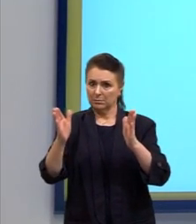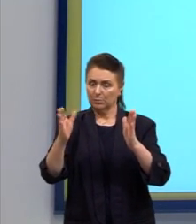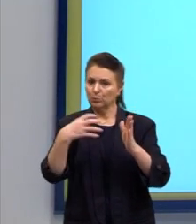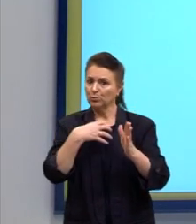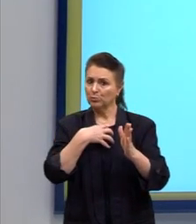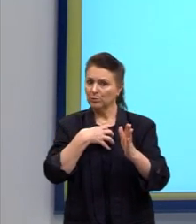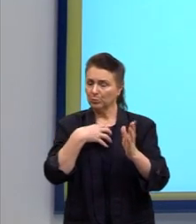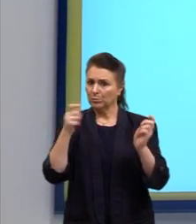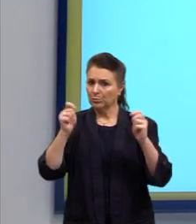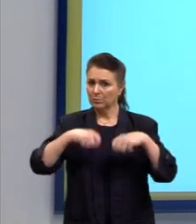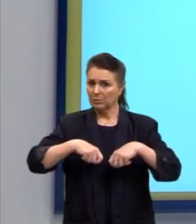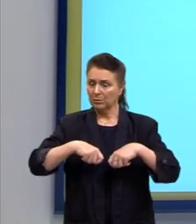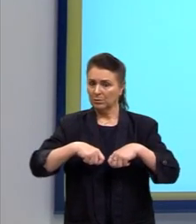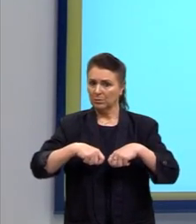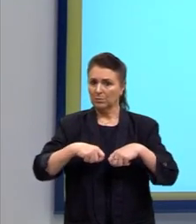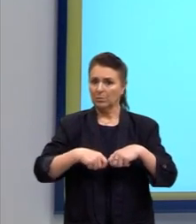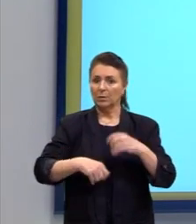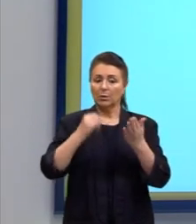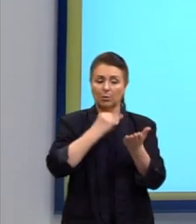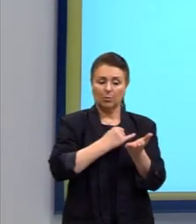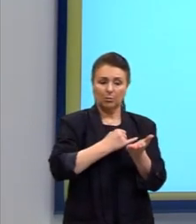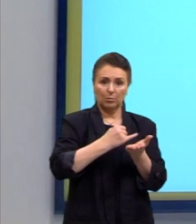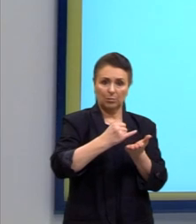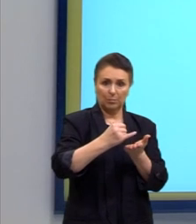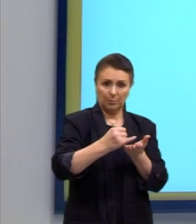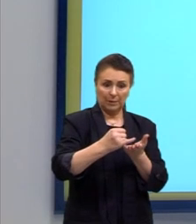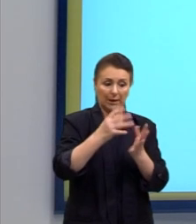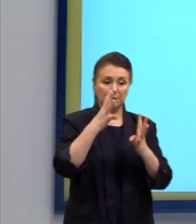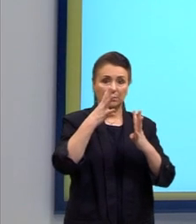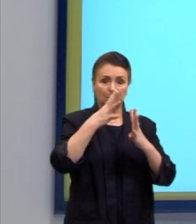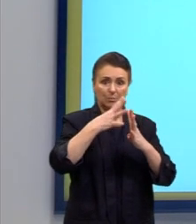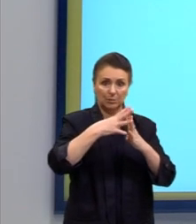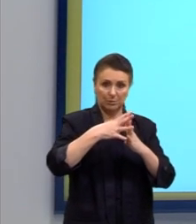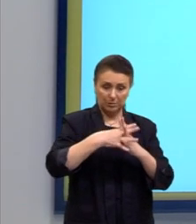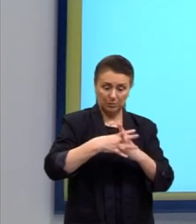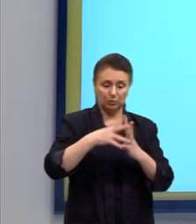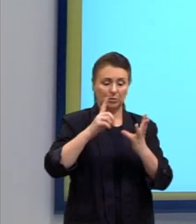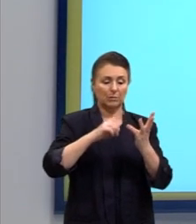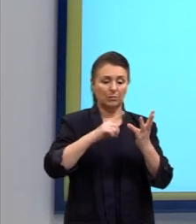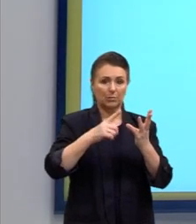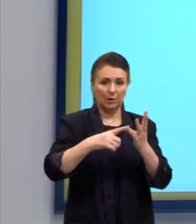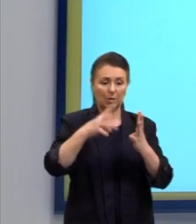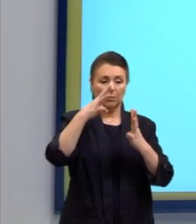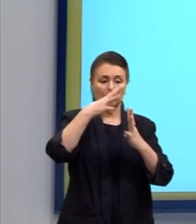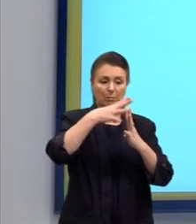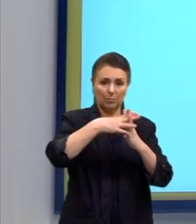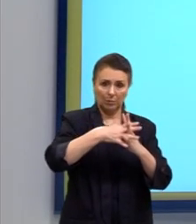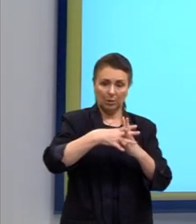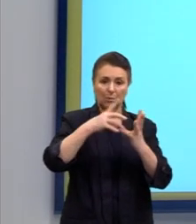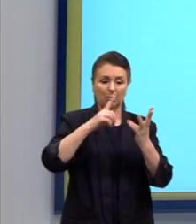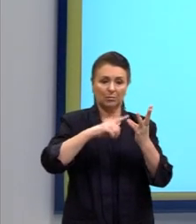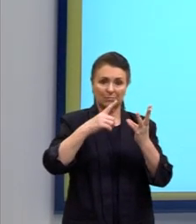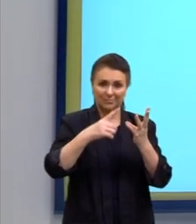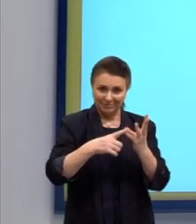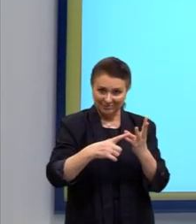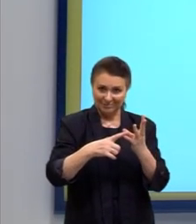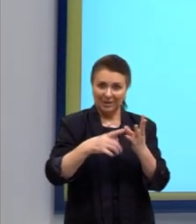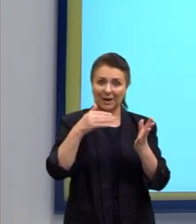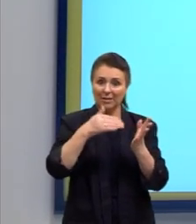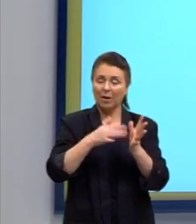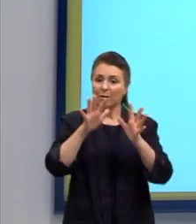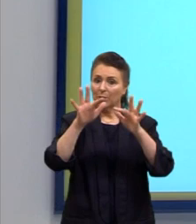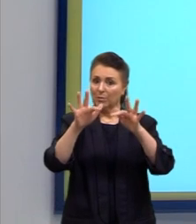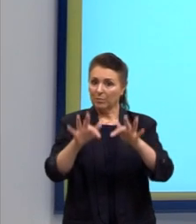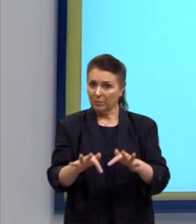é, vai iniciar por consoante, depois vogal, consoante, até o final e também